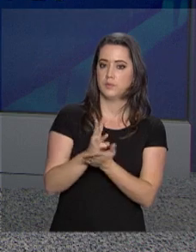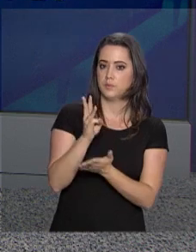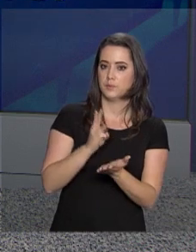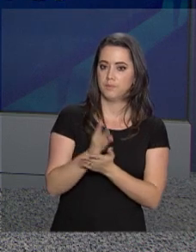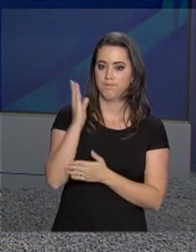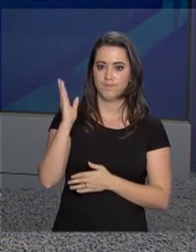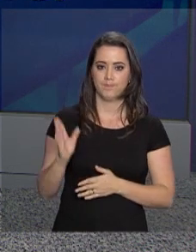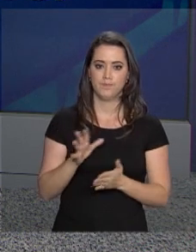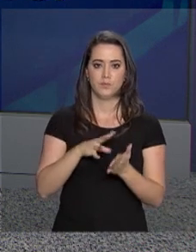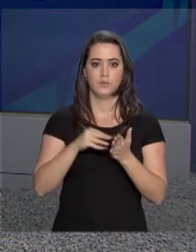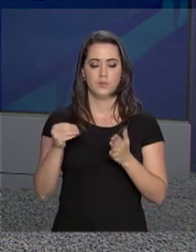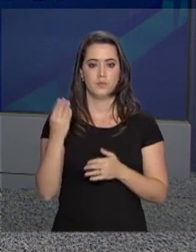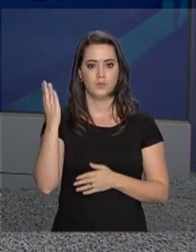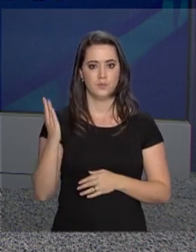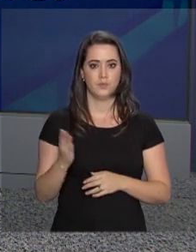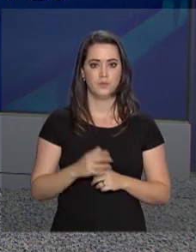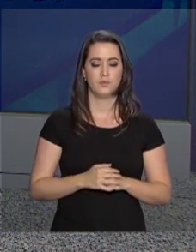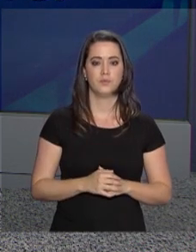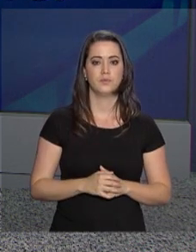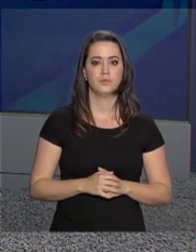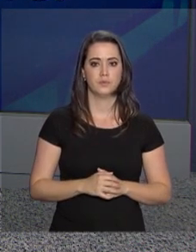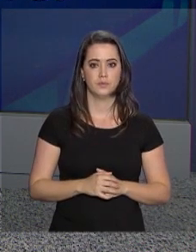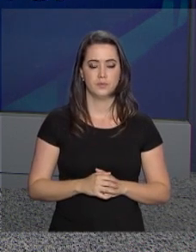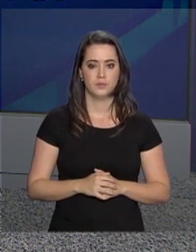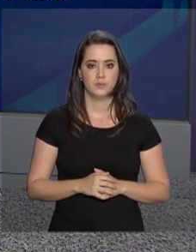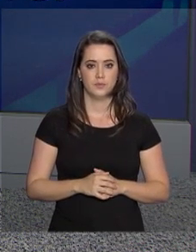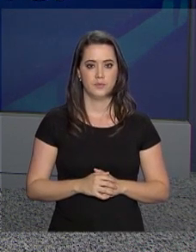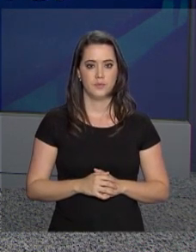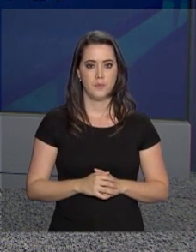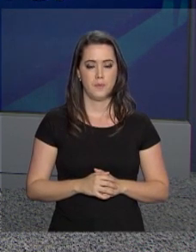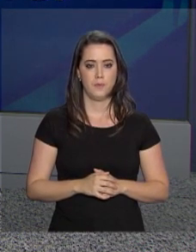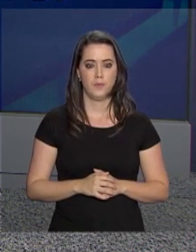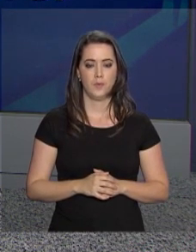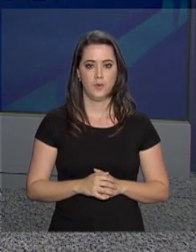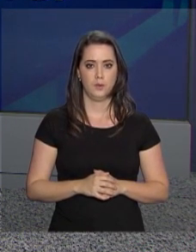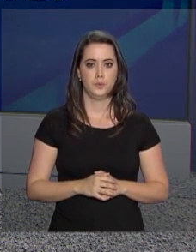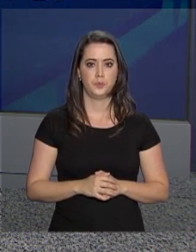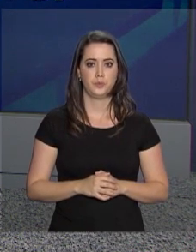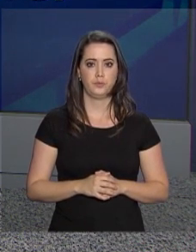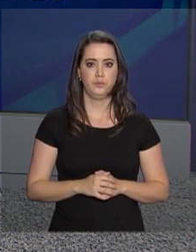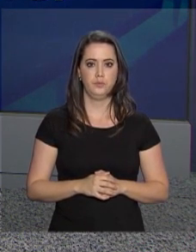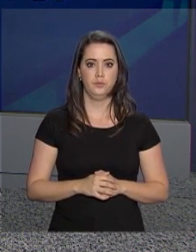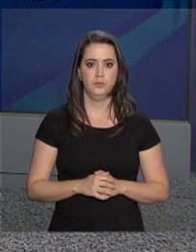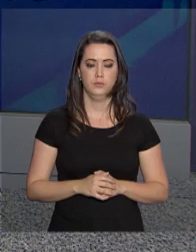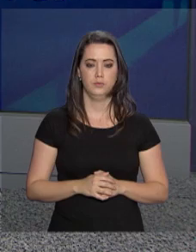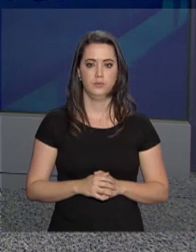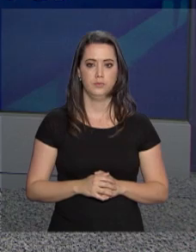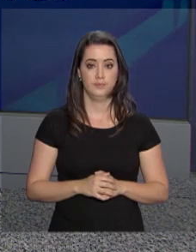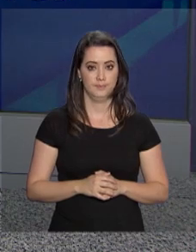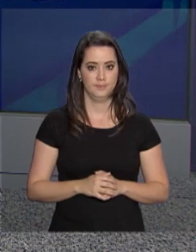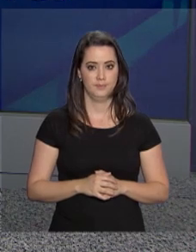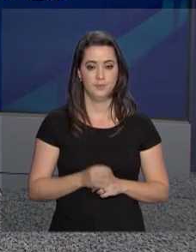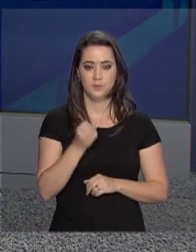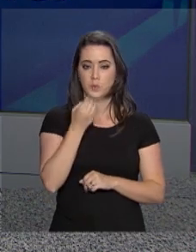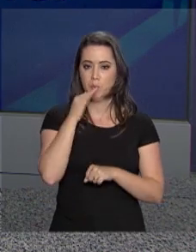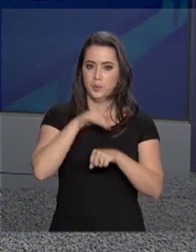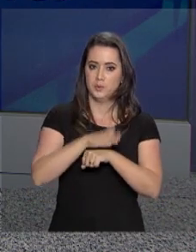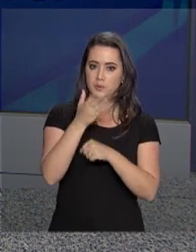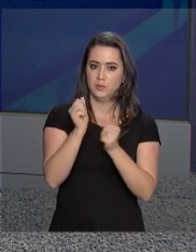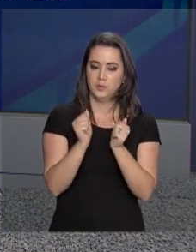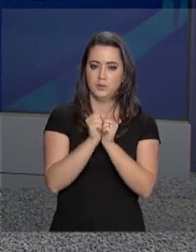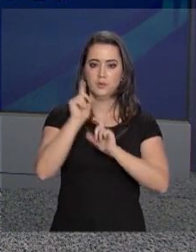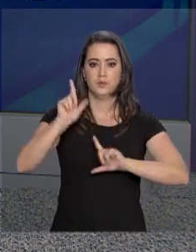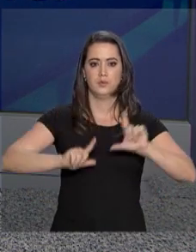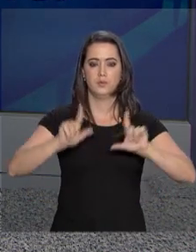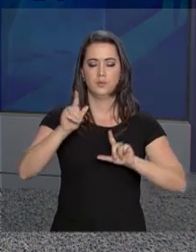para o nosso WhatsApp. O número está aqui. Anote aí. 619-9867-8787. Boa noite para você